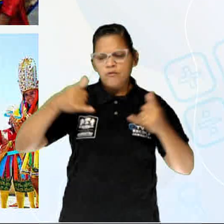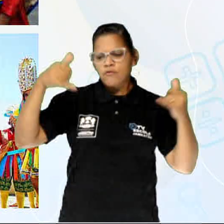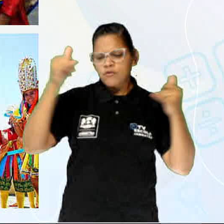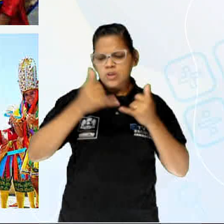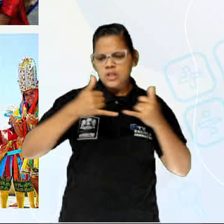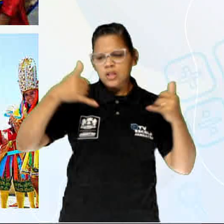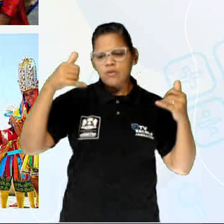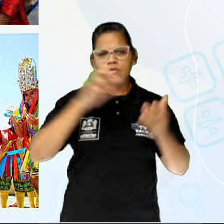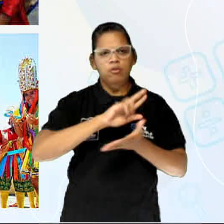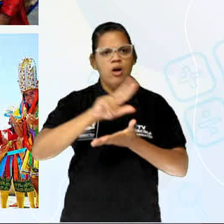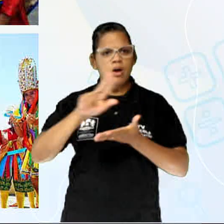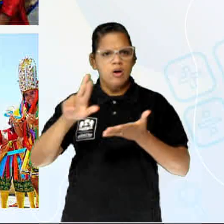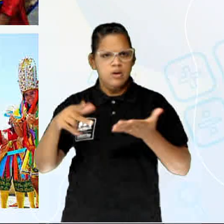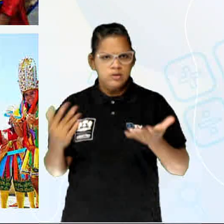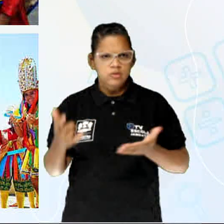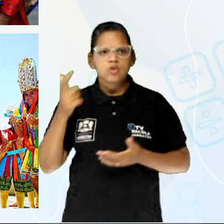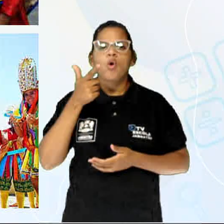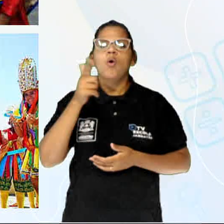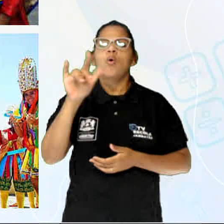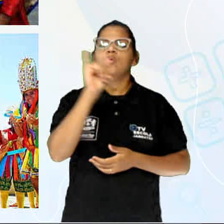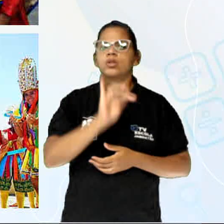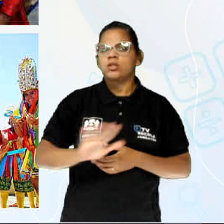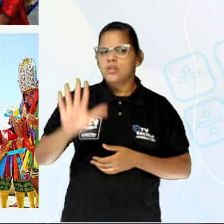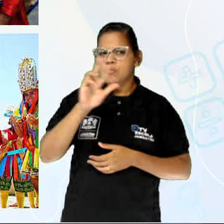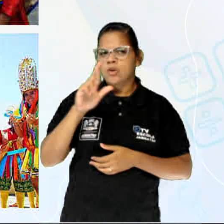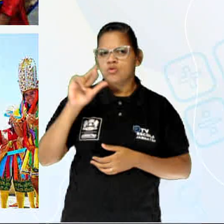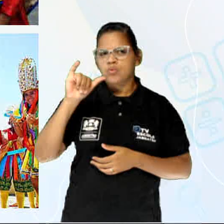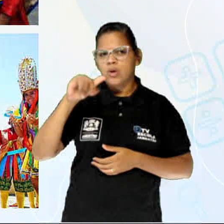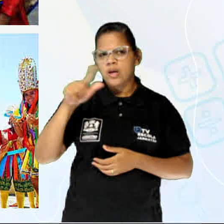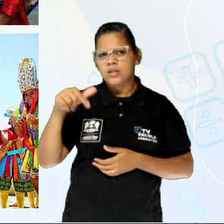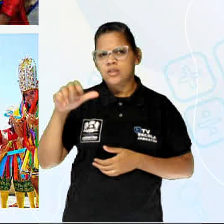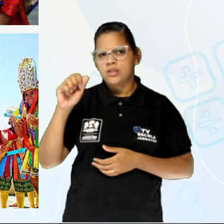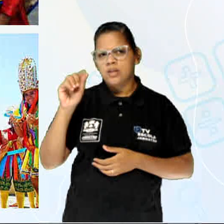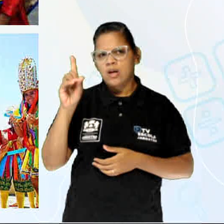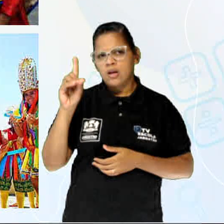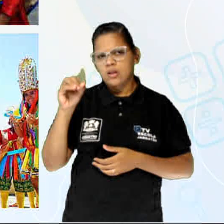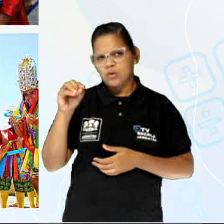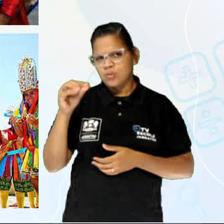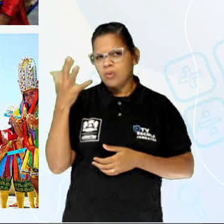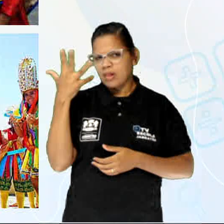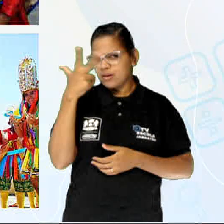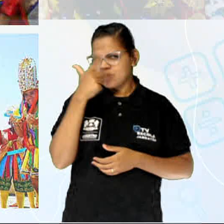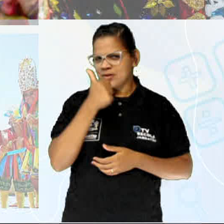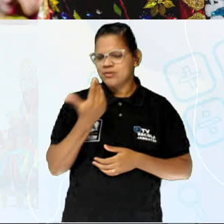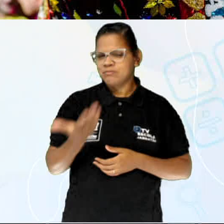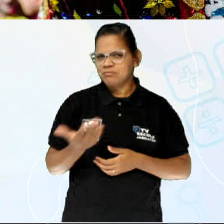Olha aí, mais imagens do Reisado. Lindo, né?